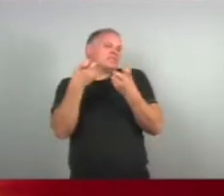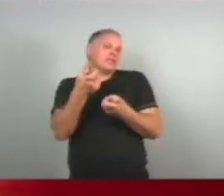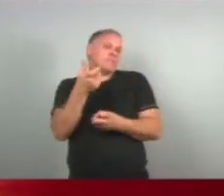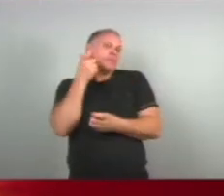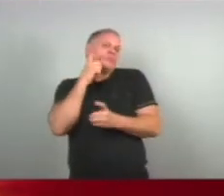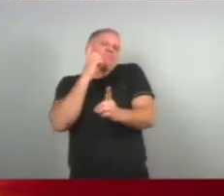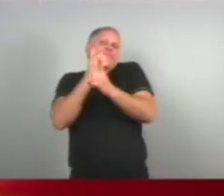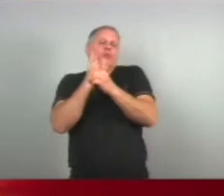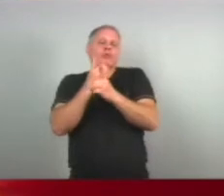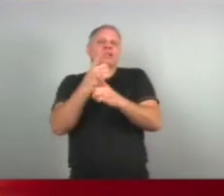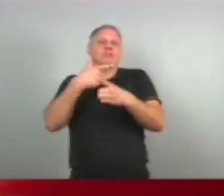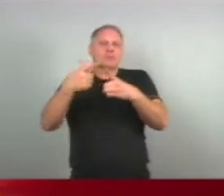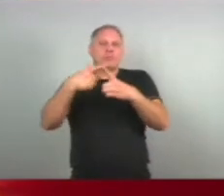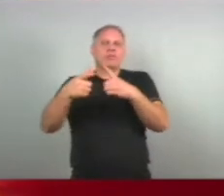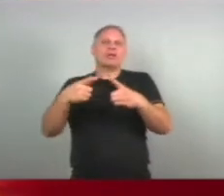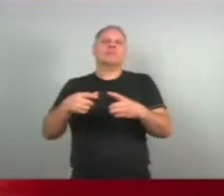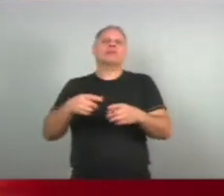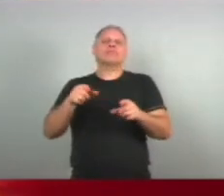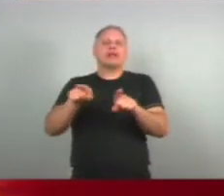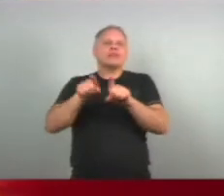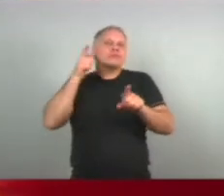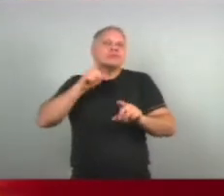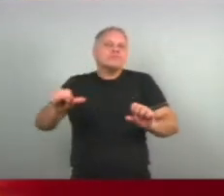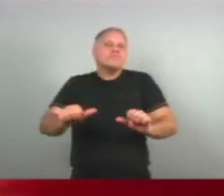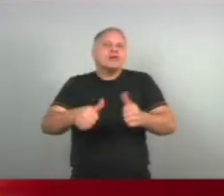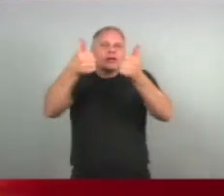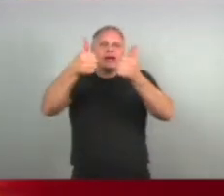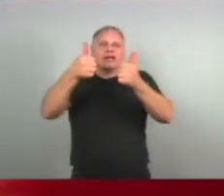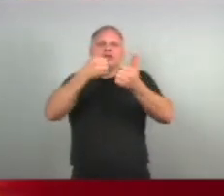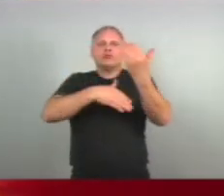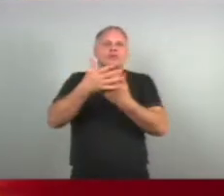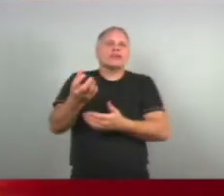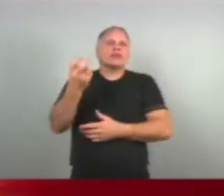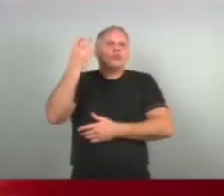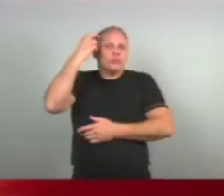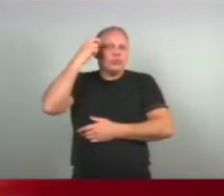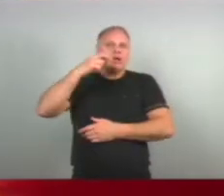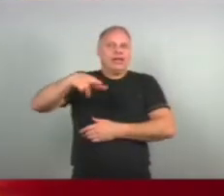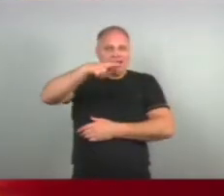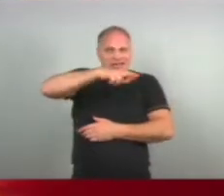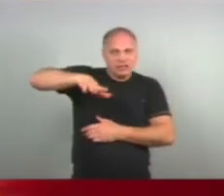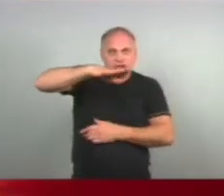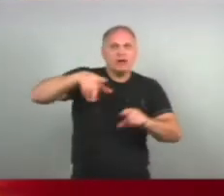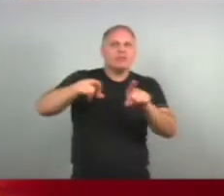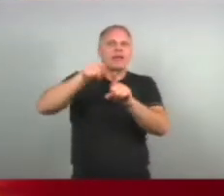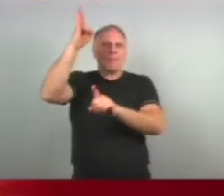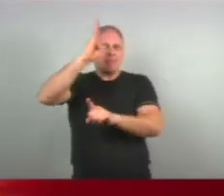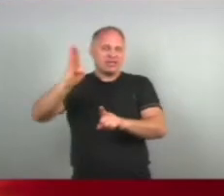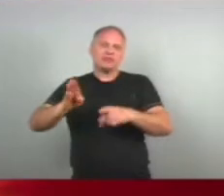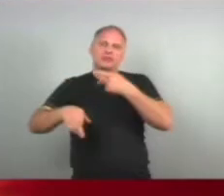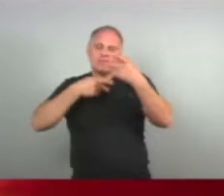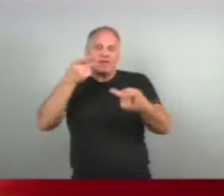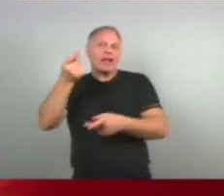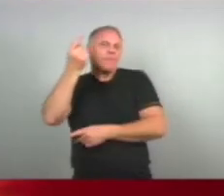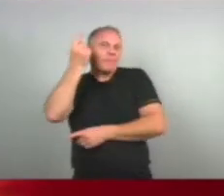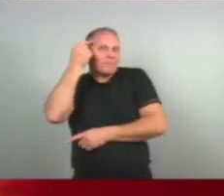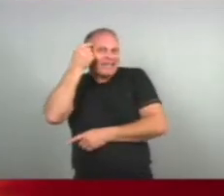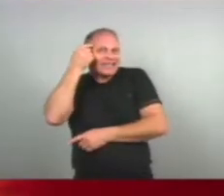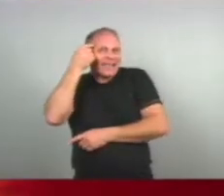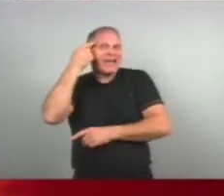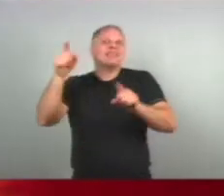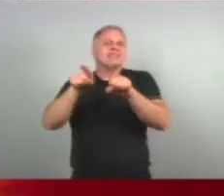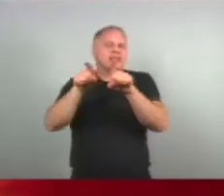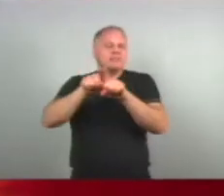possa Melhorar isso culturalmente Tanto a nível regional Quanto a nível de Brasil A gente está aqui Para falar E para refletir E para